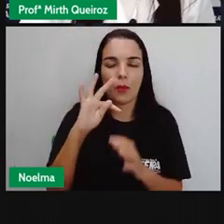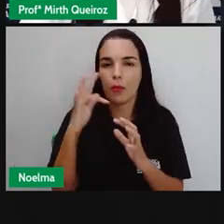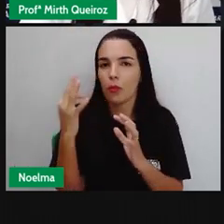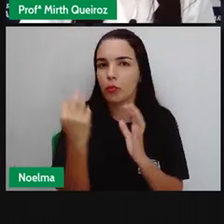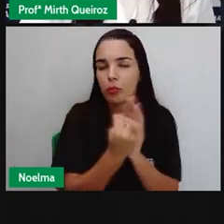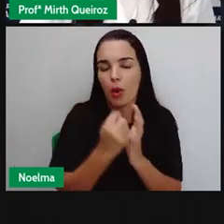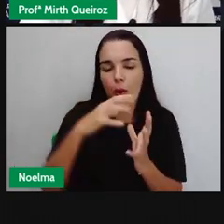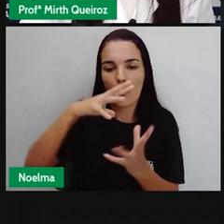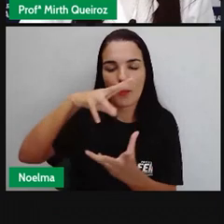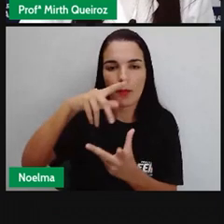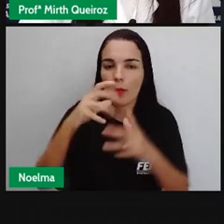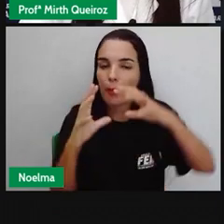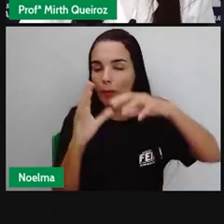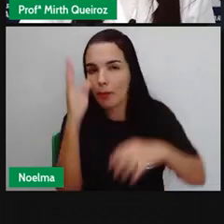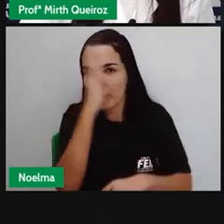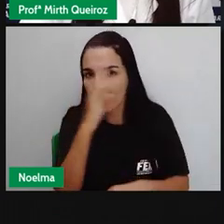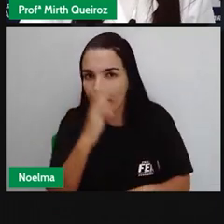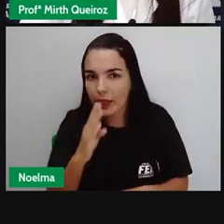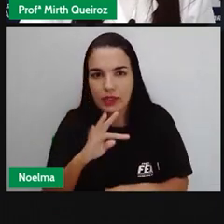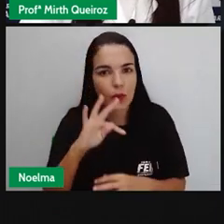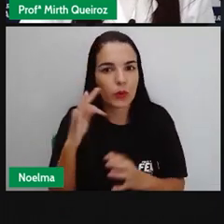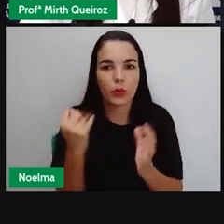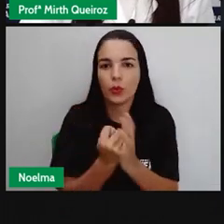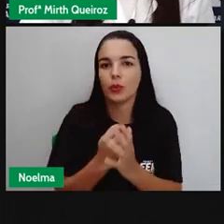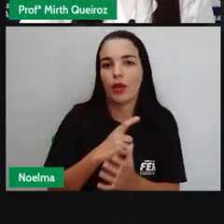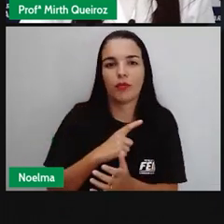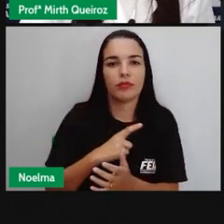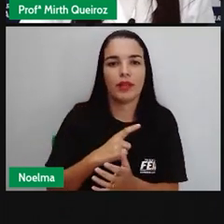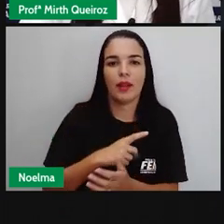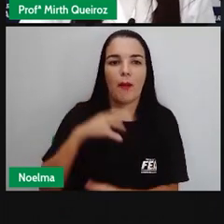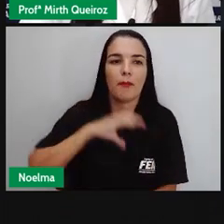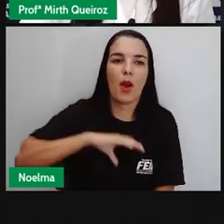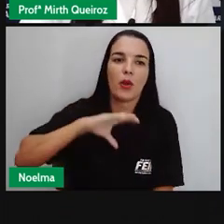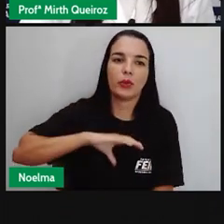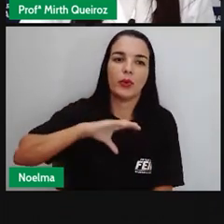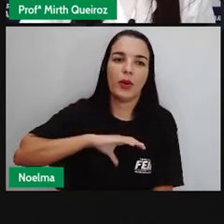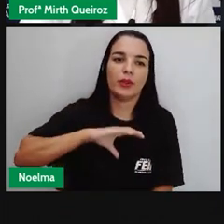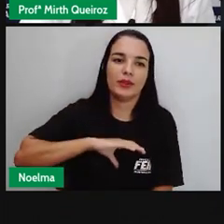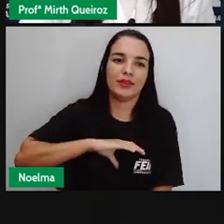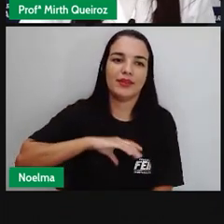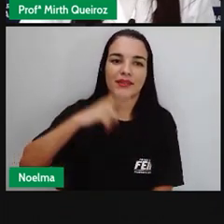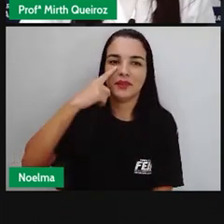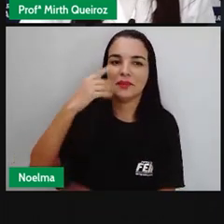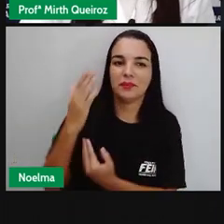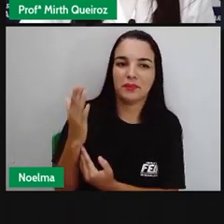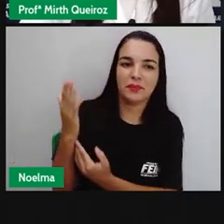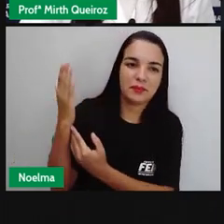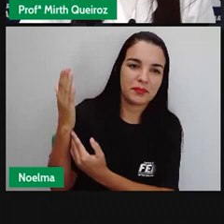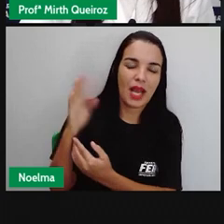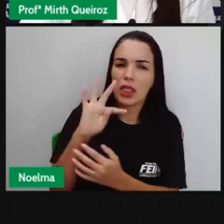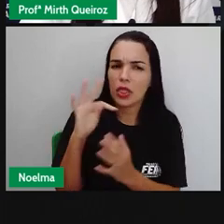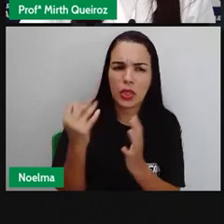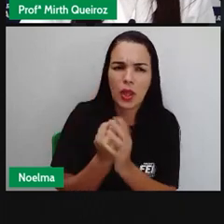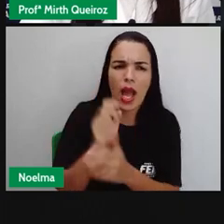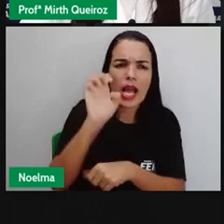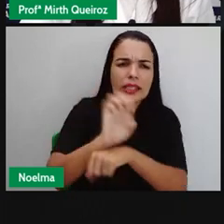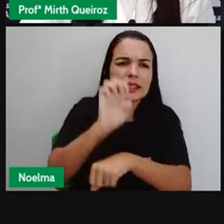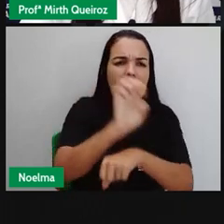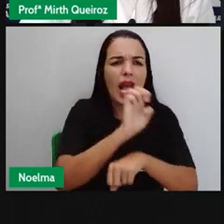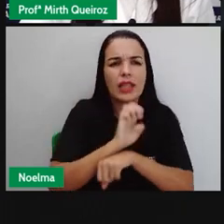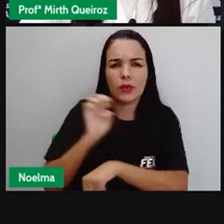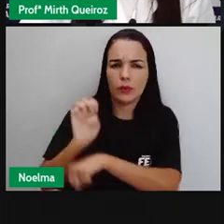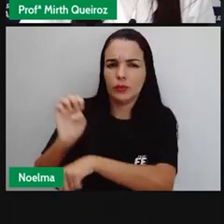Amazonas, Rondônia, Pará, Amapá, Maranhão, Tocantins, Mato Grosso, Ceará, Rio Grande do